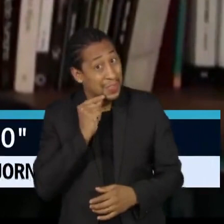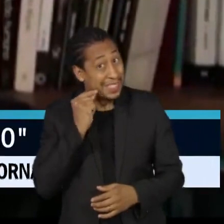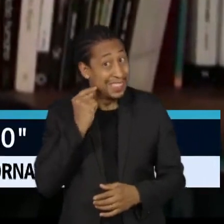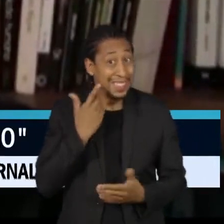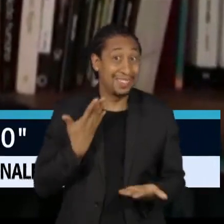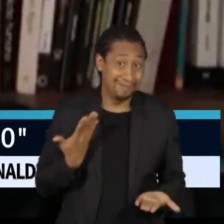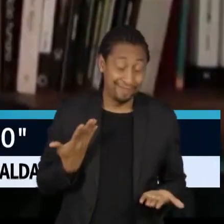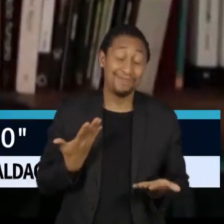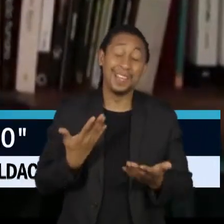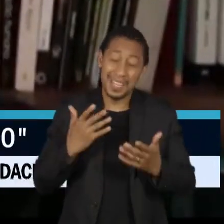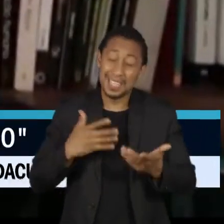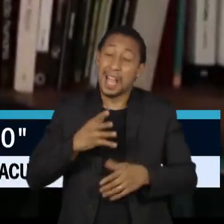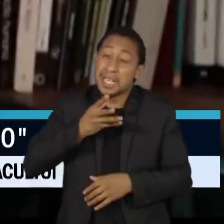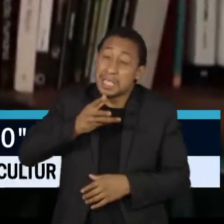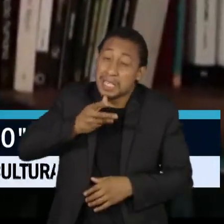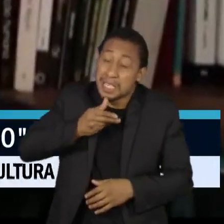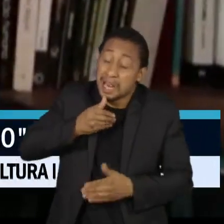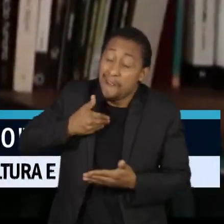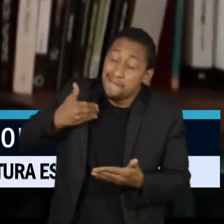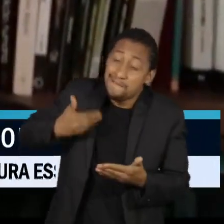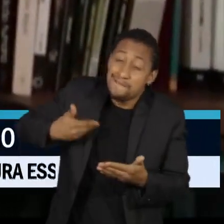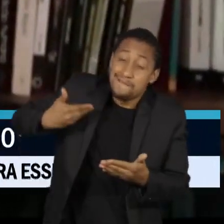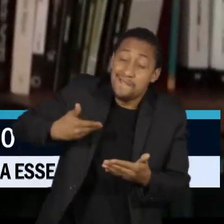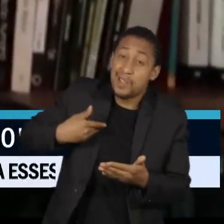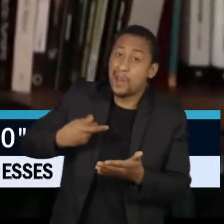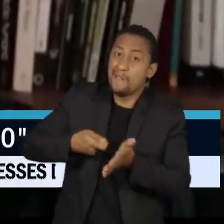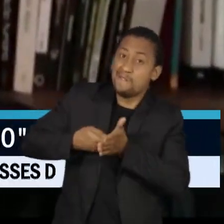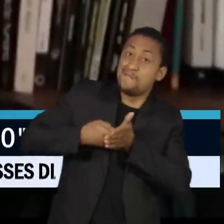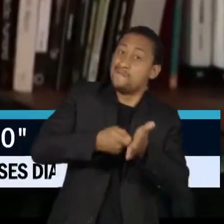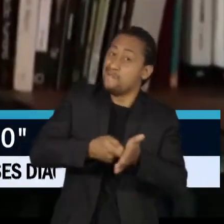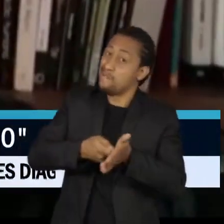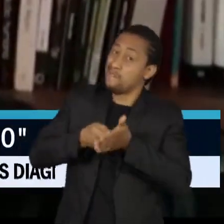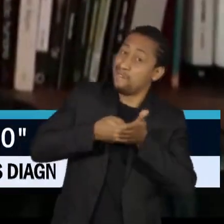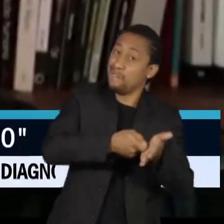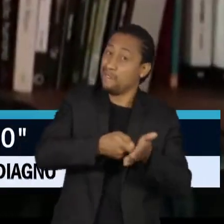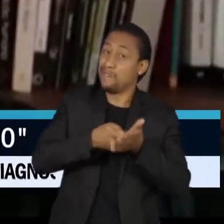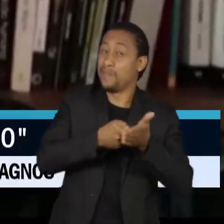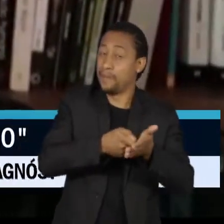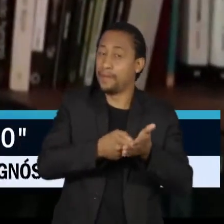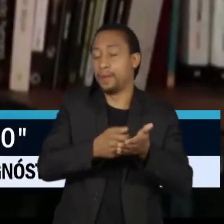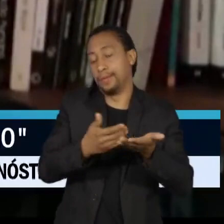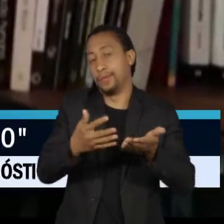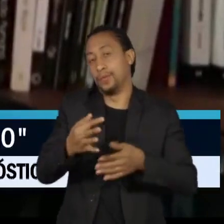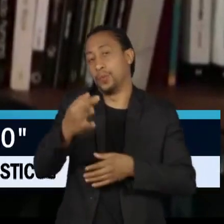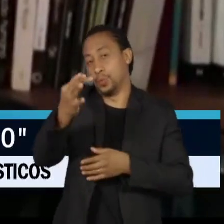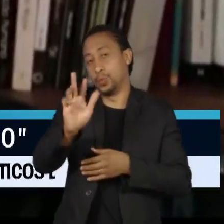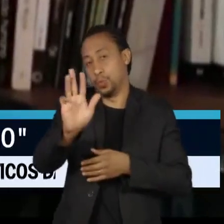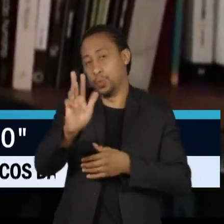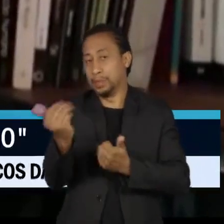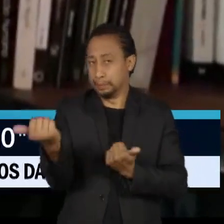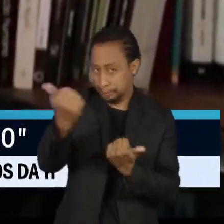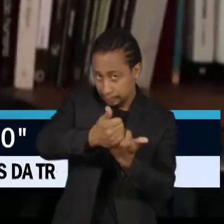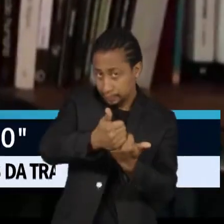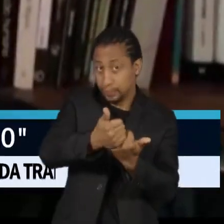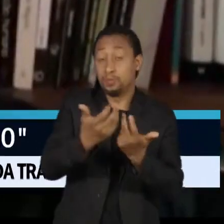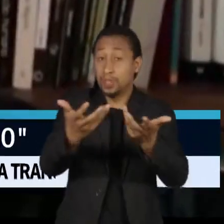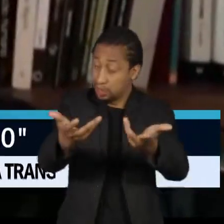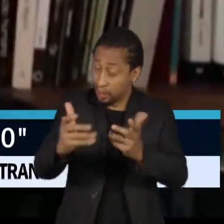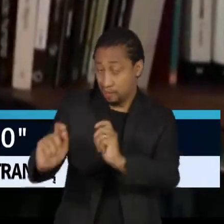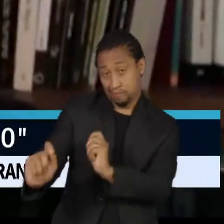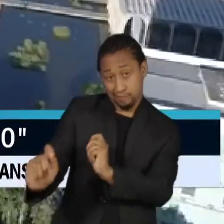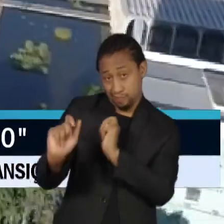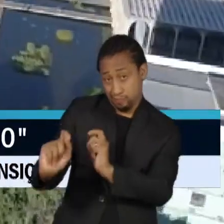estender o máximo possível e pressionar o próximo governo Lula na tentativa de alcançar mais